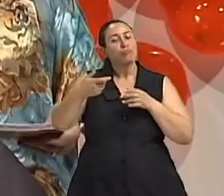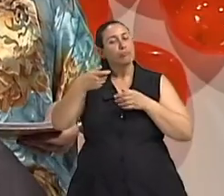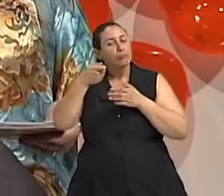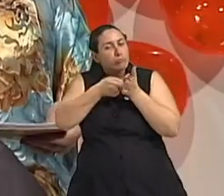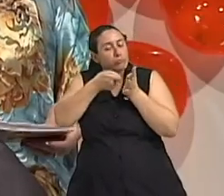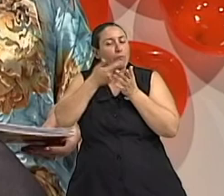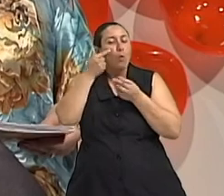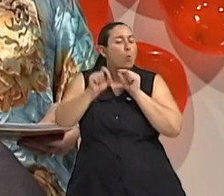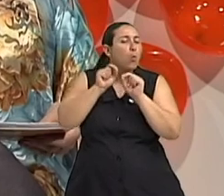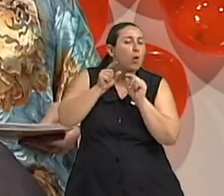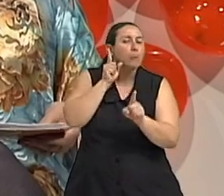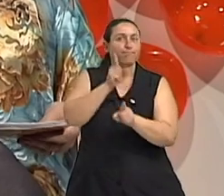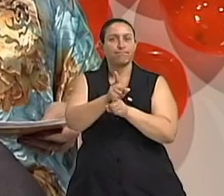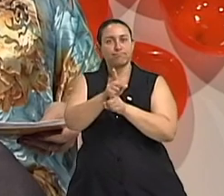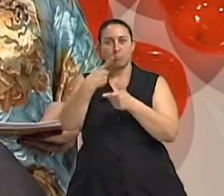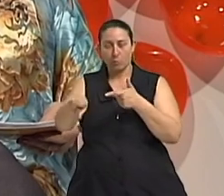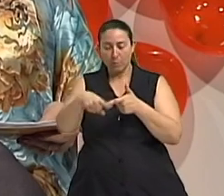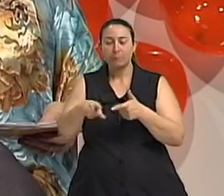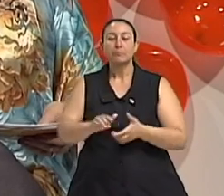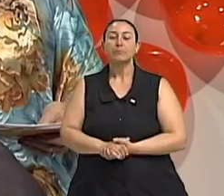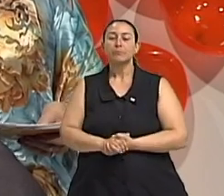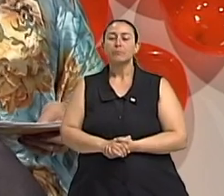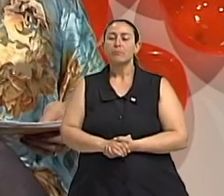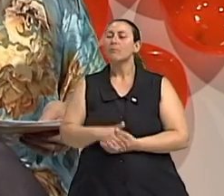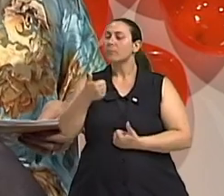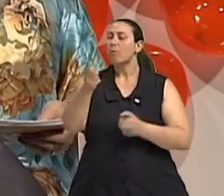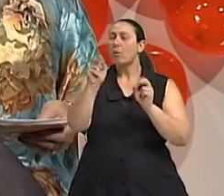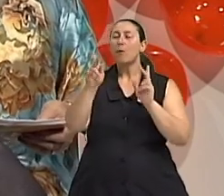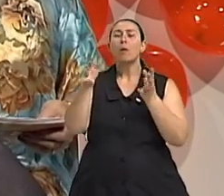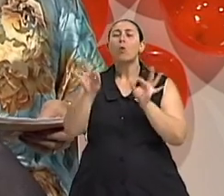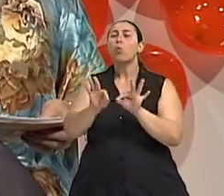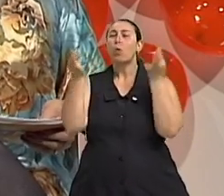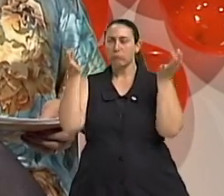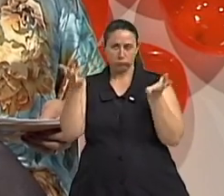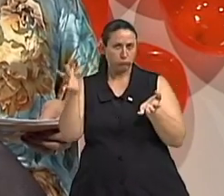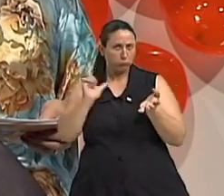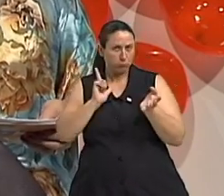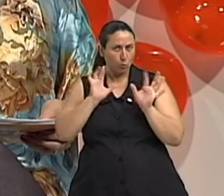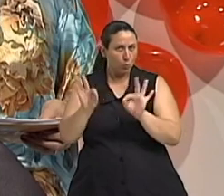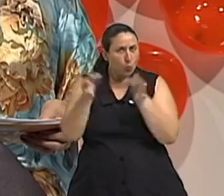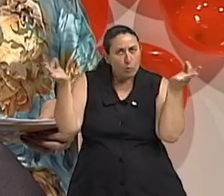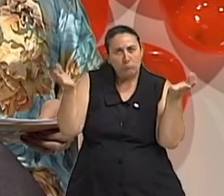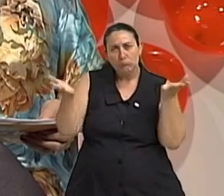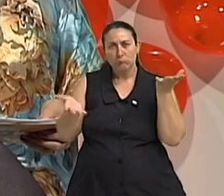E me diga o seguinte, a questão de cura, será que tem cura?